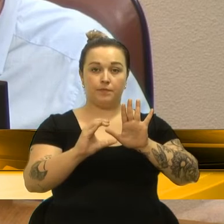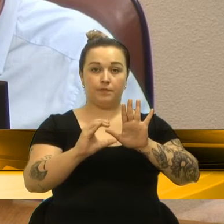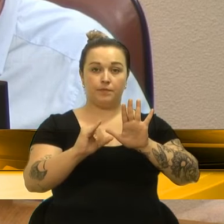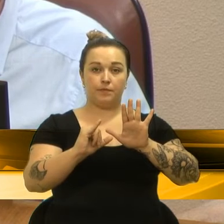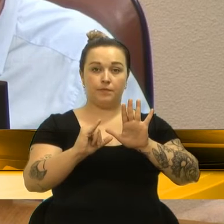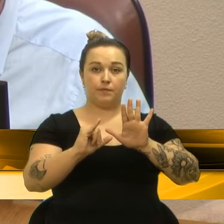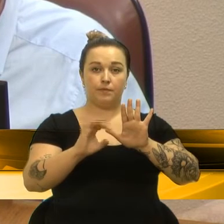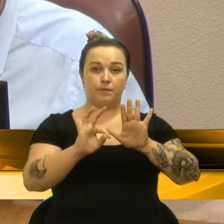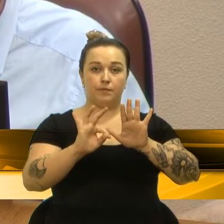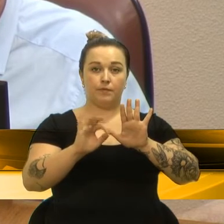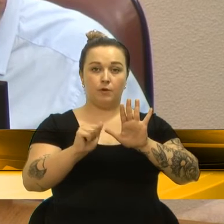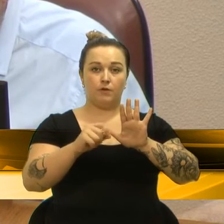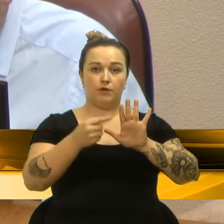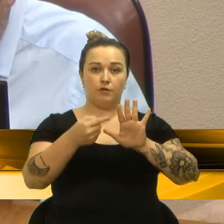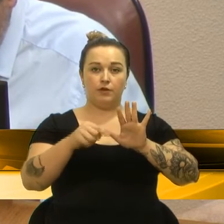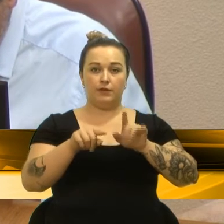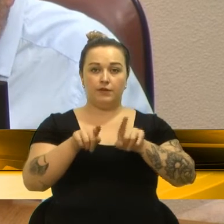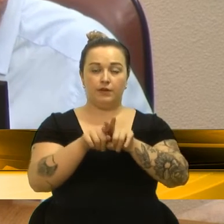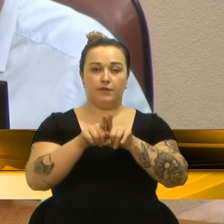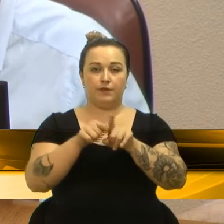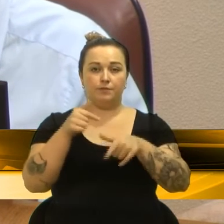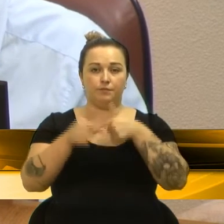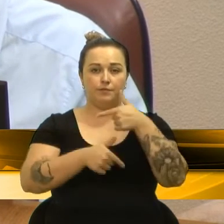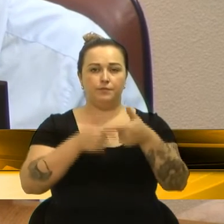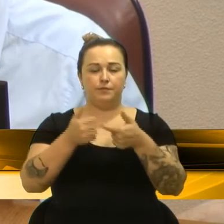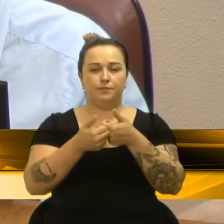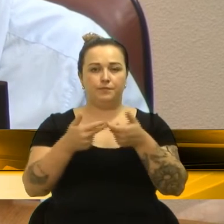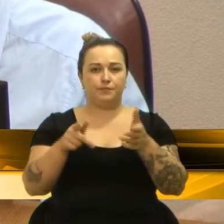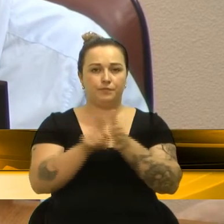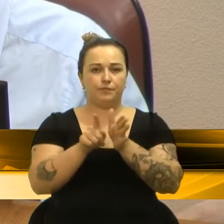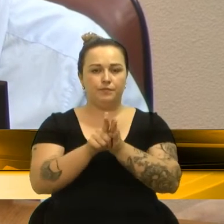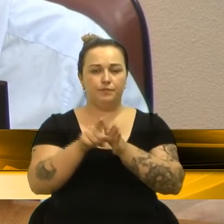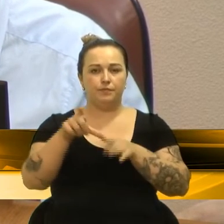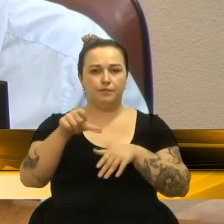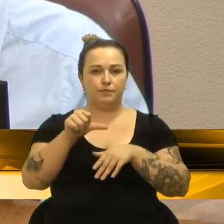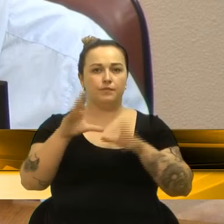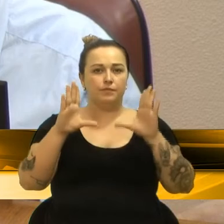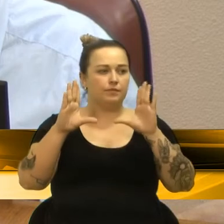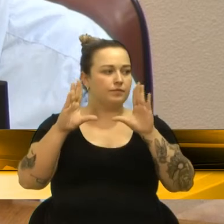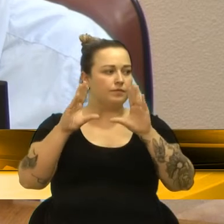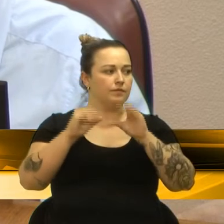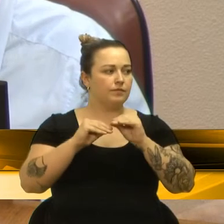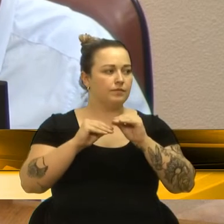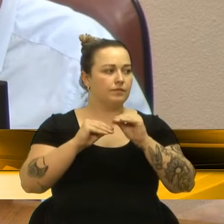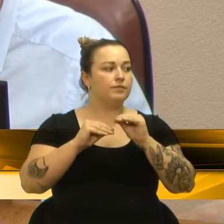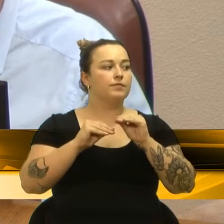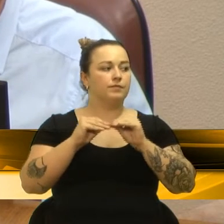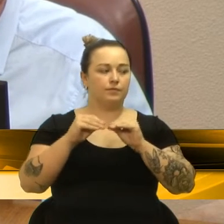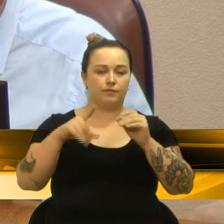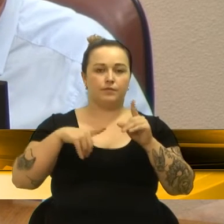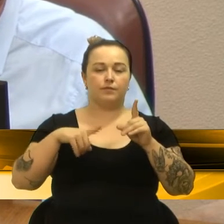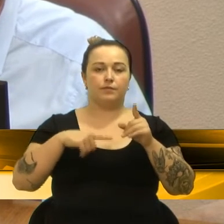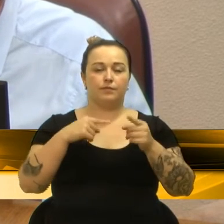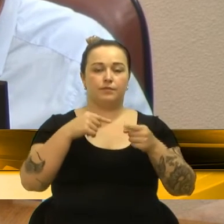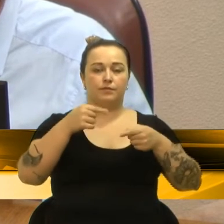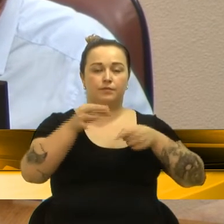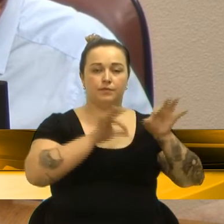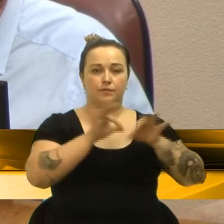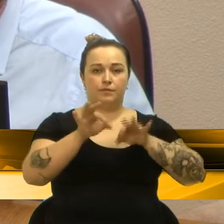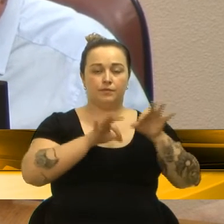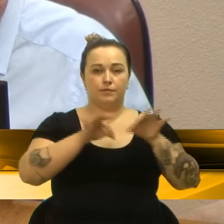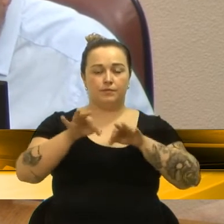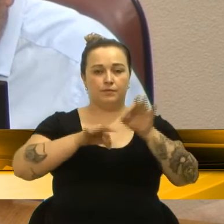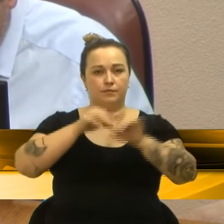barra 2019, abertura 9 de agosto de 2019, às 9 horas, objeto de seleção de entidade privada sem fins lucrativos, qualificada como organização social